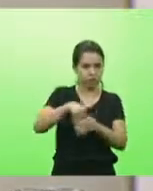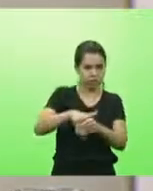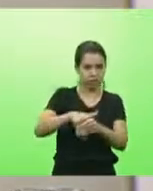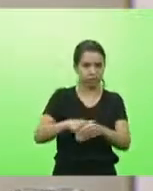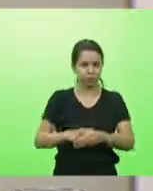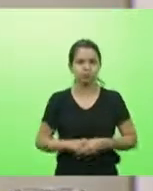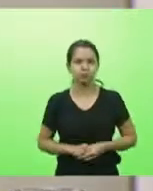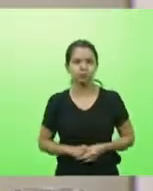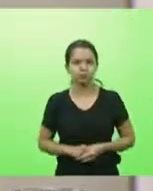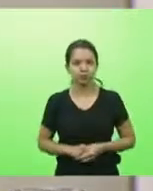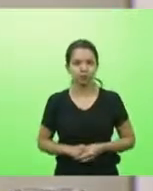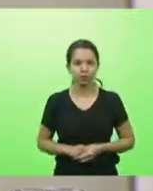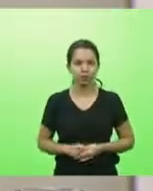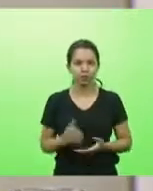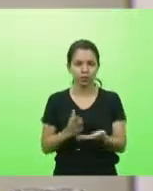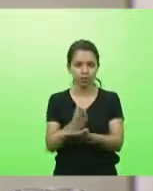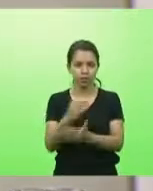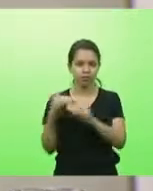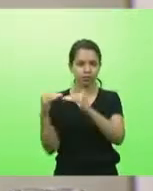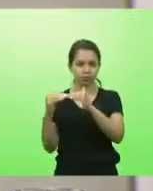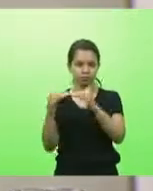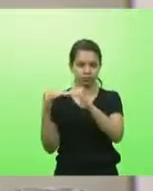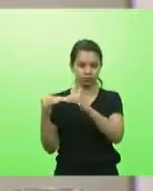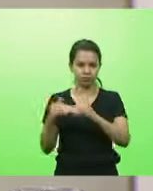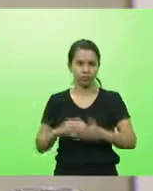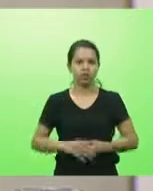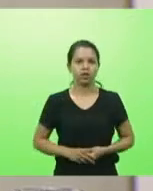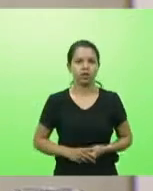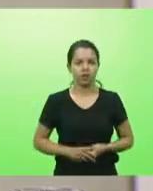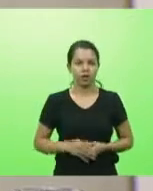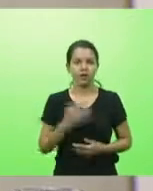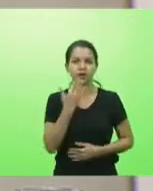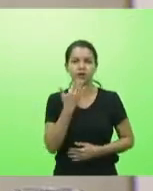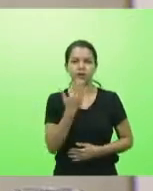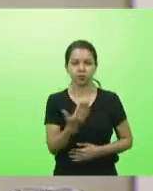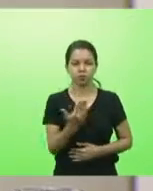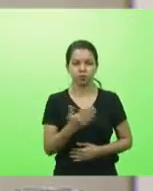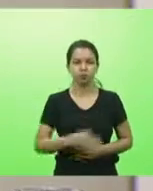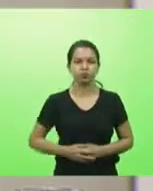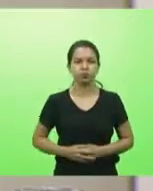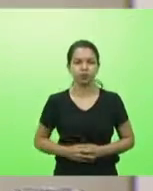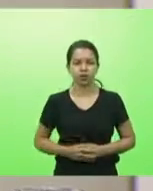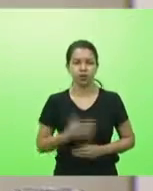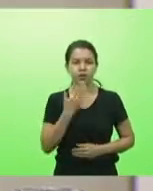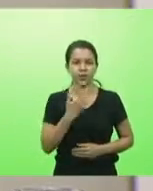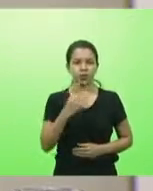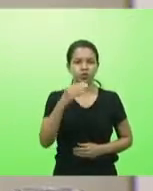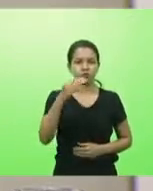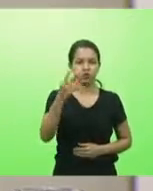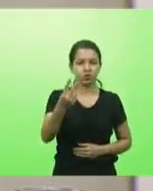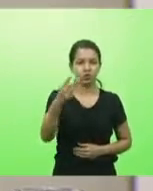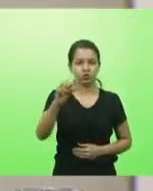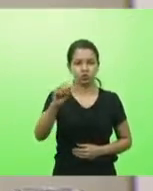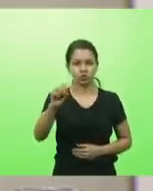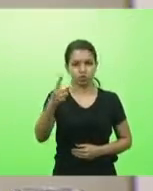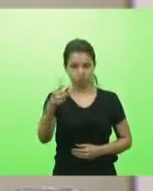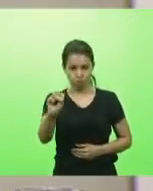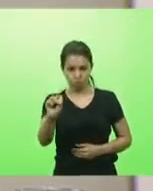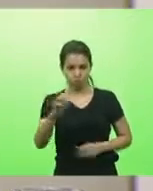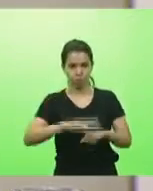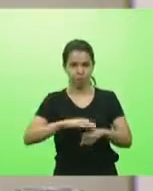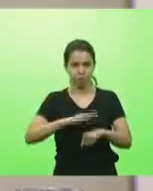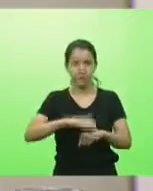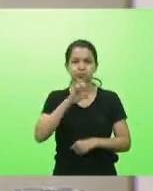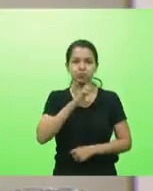permaneçam como se encontra. Deputados aprovado por unanimidade. Requerimento. Requerimento 218, autora deputado Felipe Estevam.